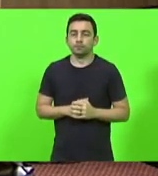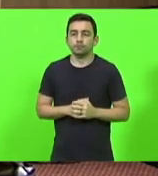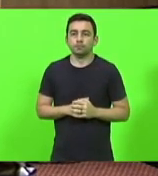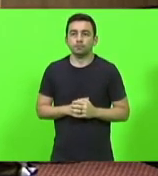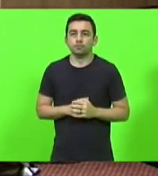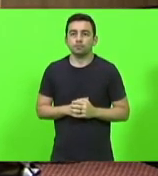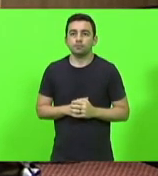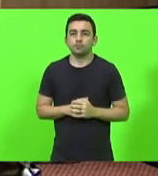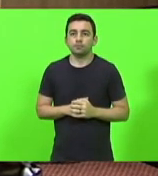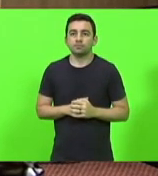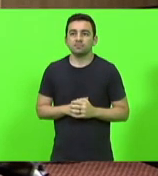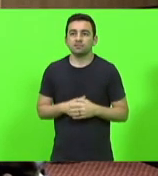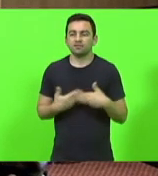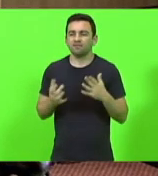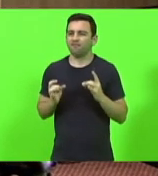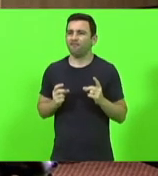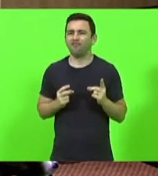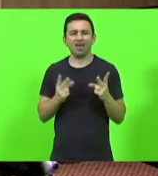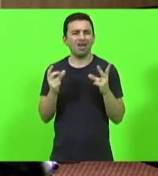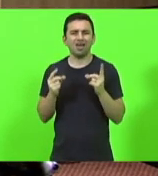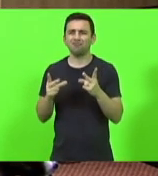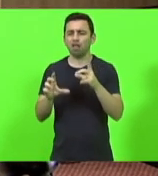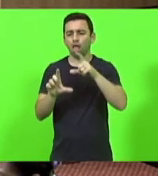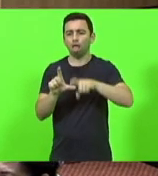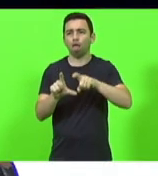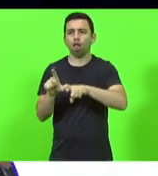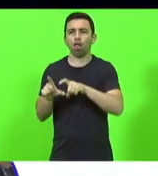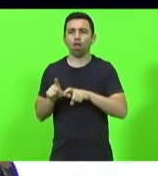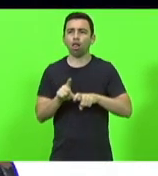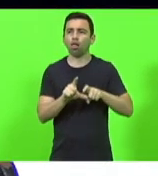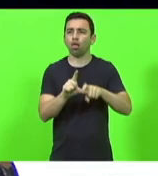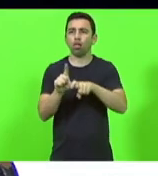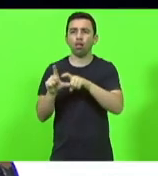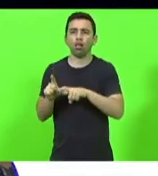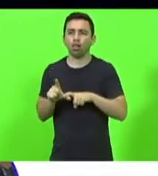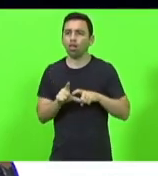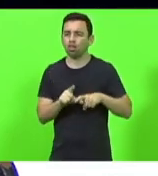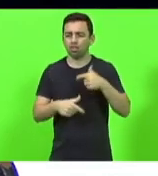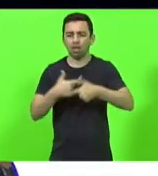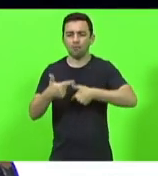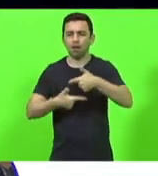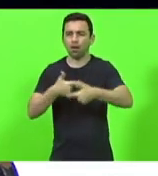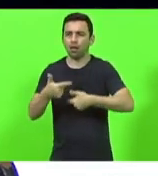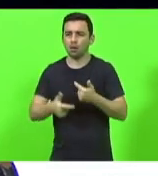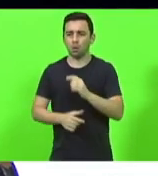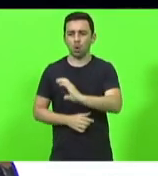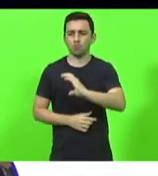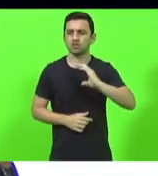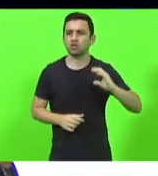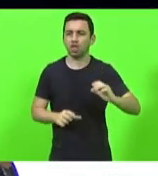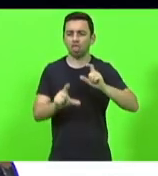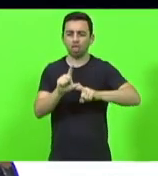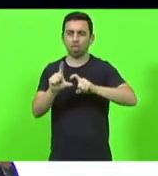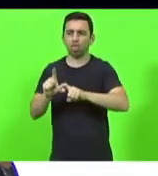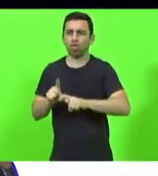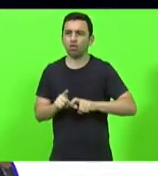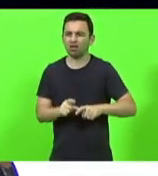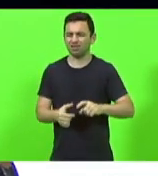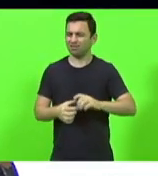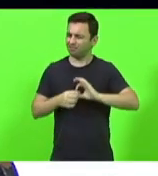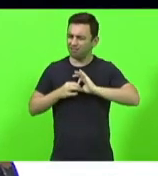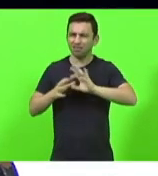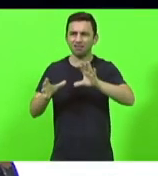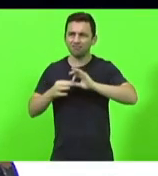Vende esse cabidão de emprego, vende esse cabidão de comissionado, se livra desse